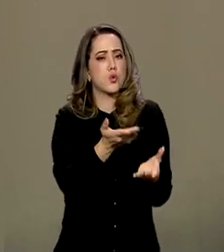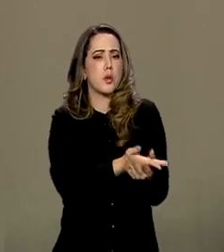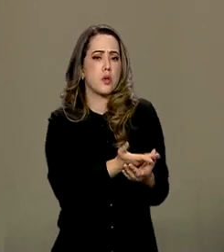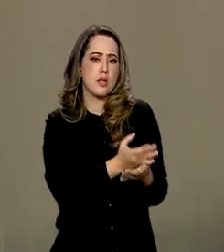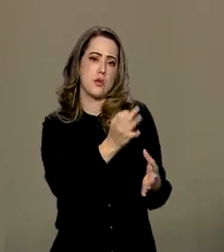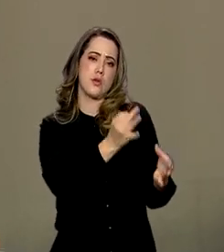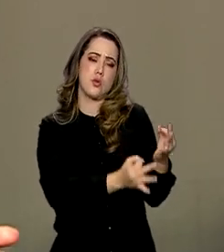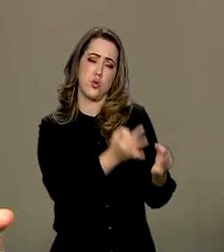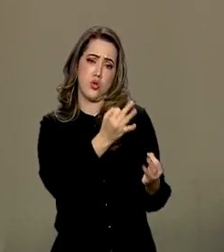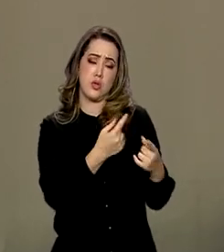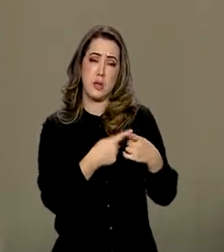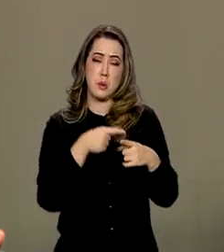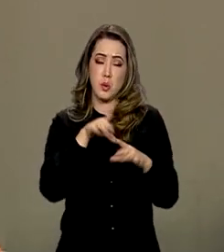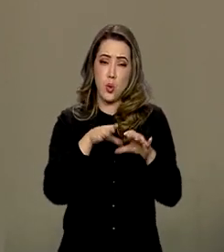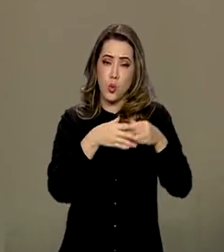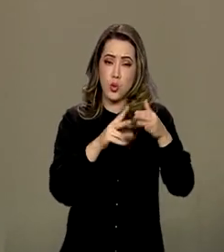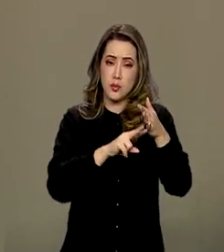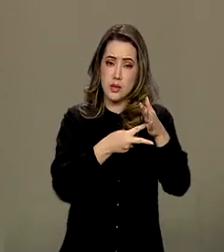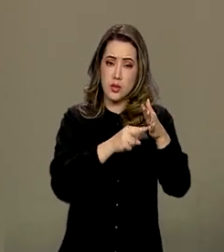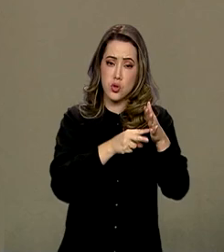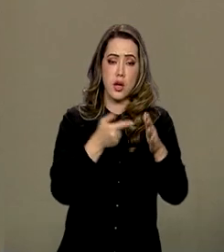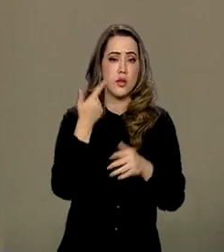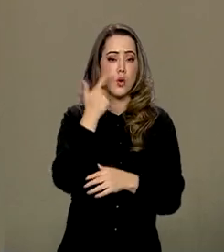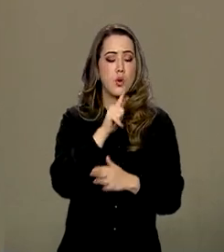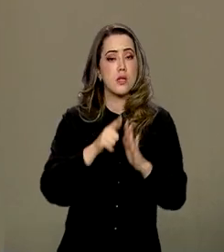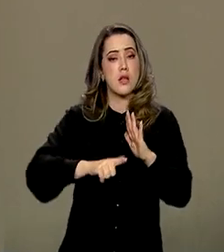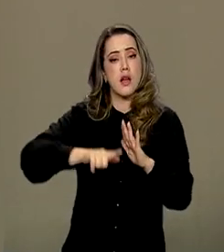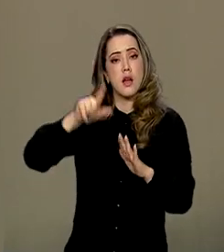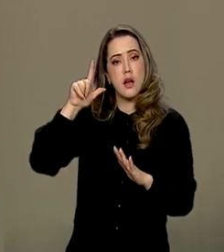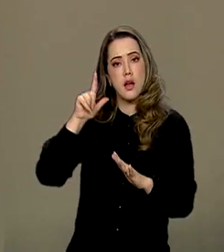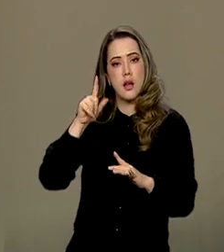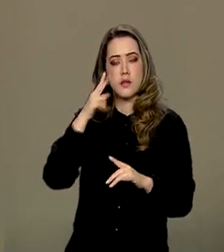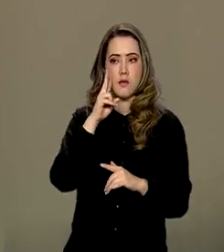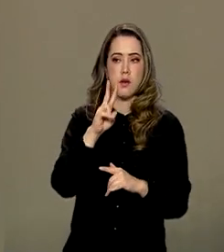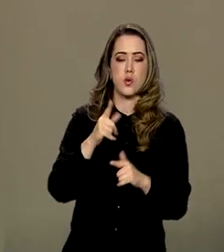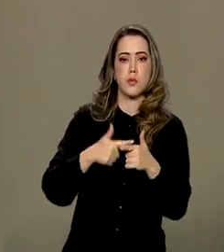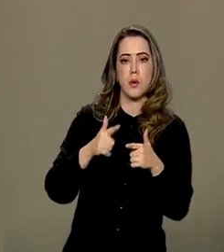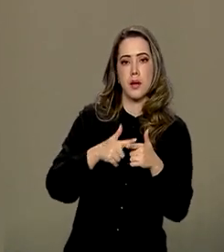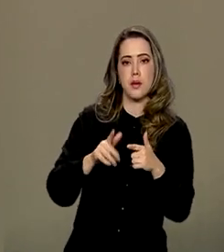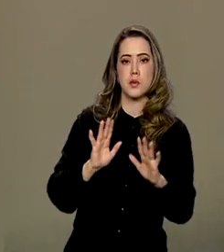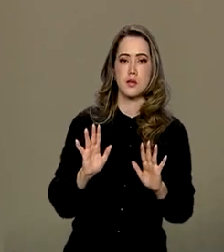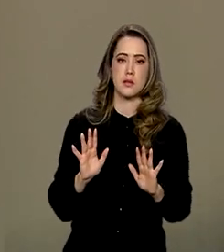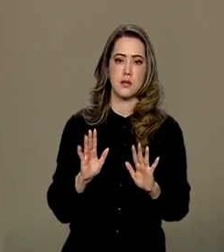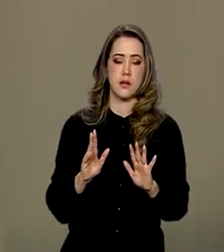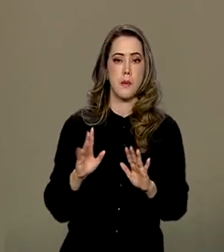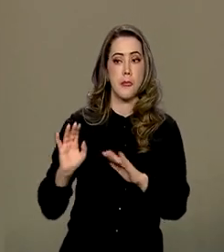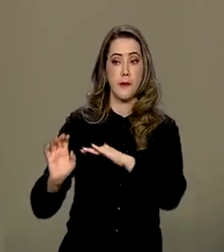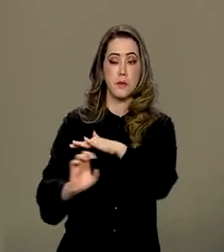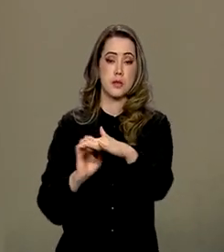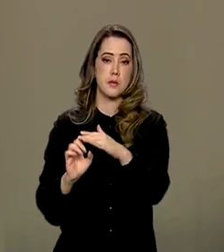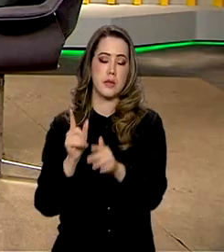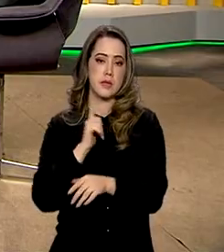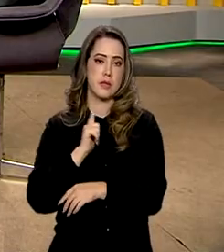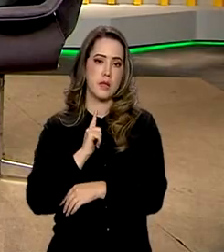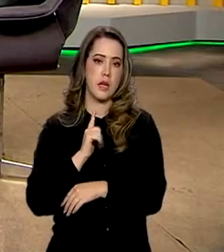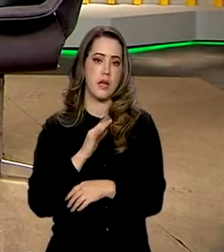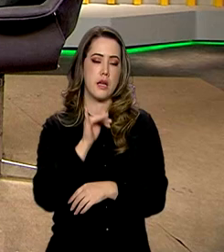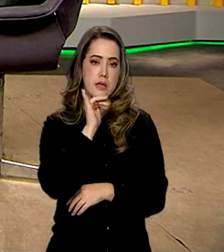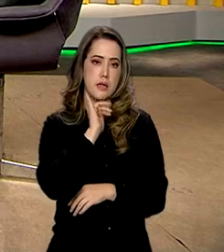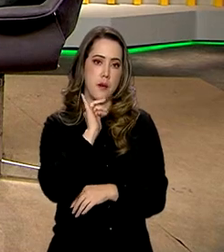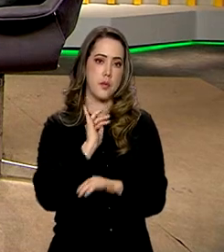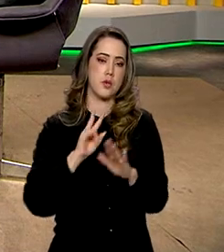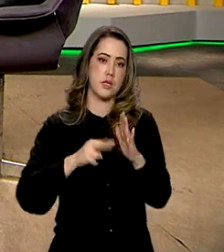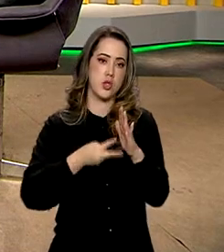porque os sindicatos, eles conseguem antecipar os problemas que chegam. As empresas que têm, por exemplo, sindicato do local de